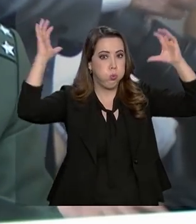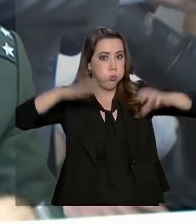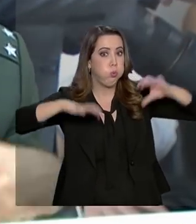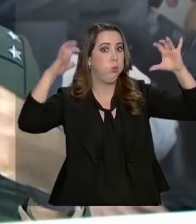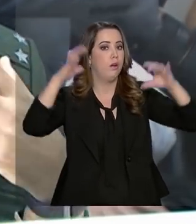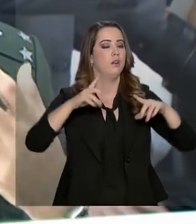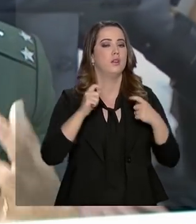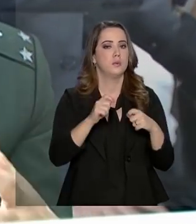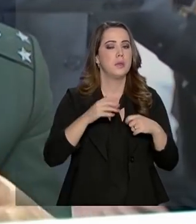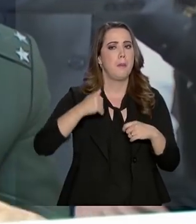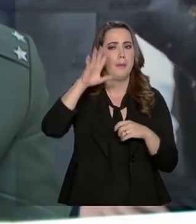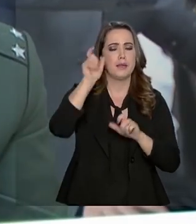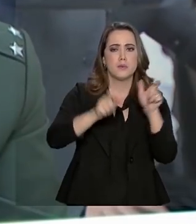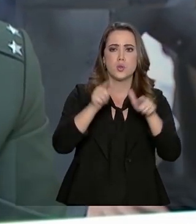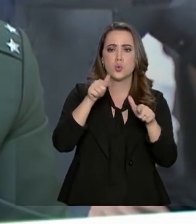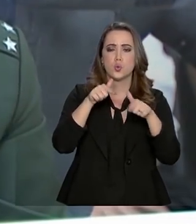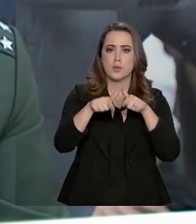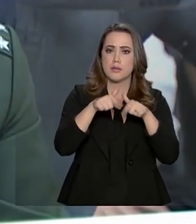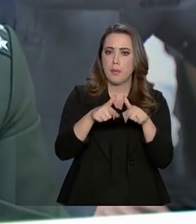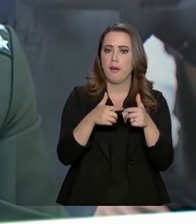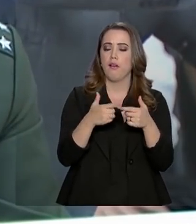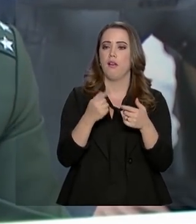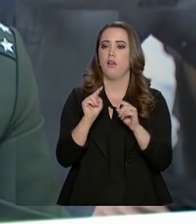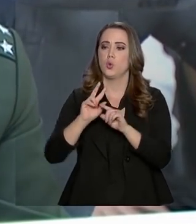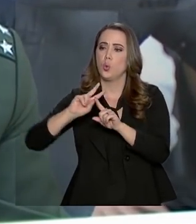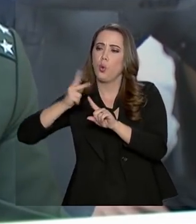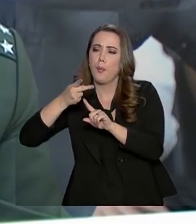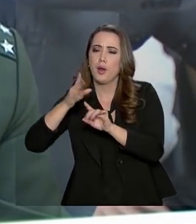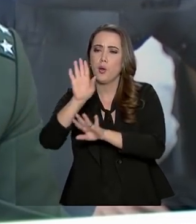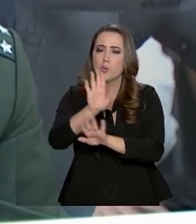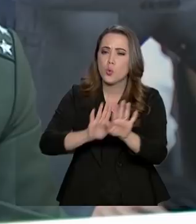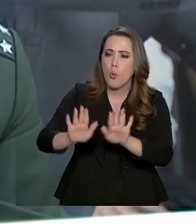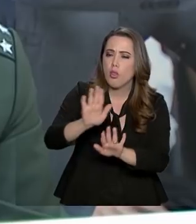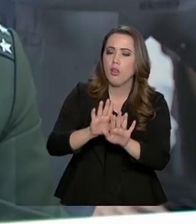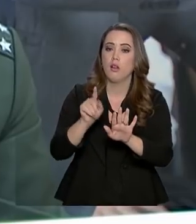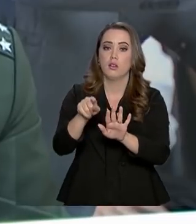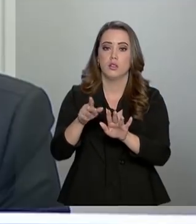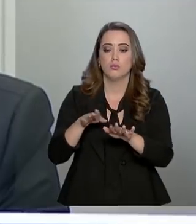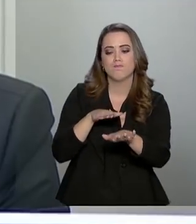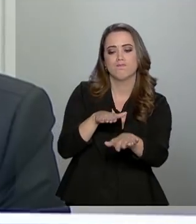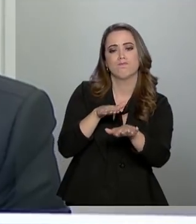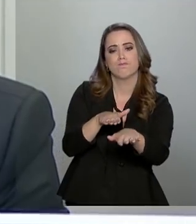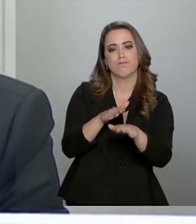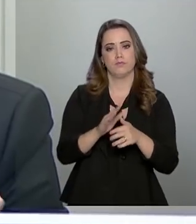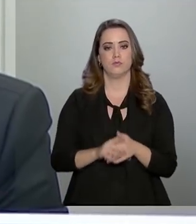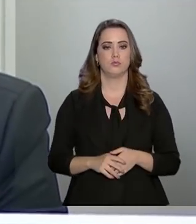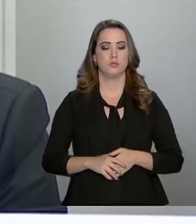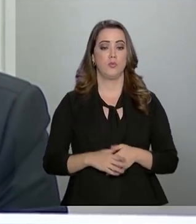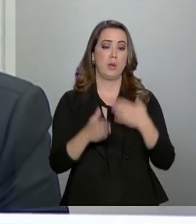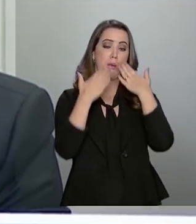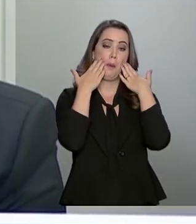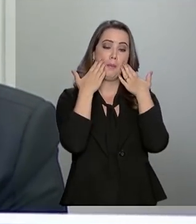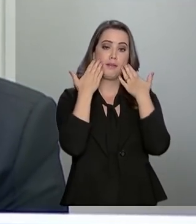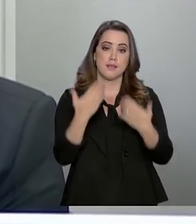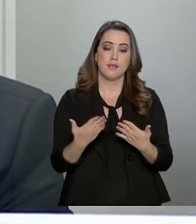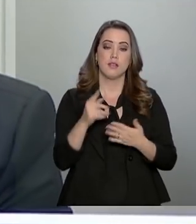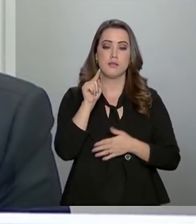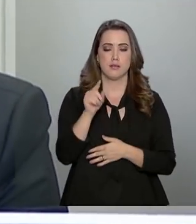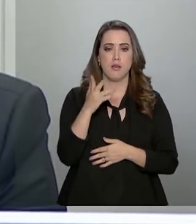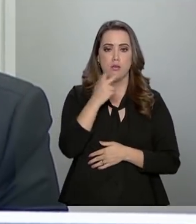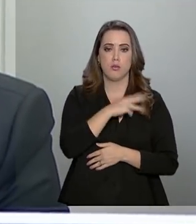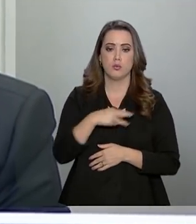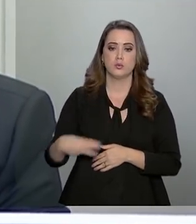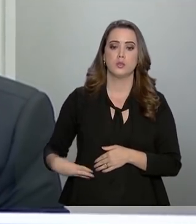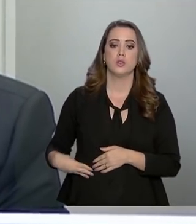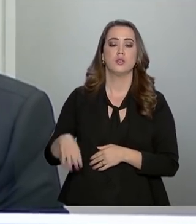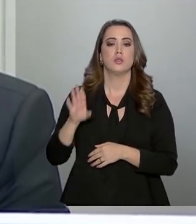equipes, dobramos ali os cuidados com o controle desse tráfego. Na apresentação da operação, o ministro